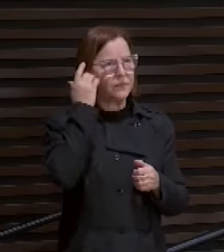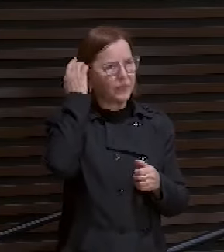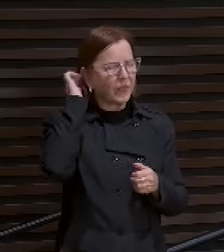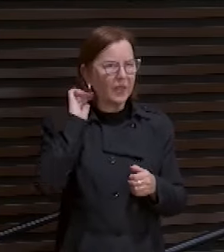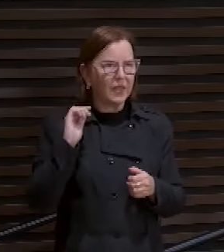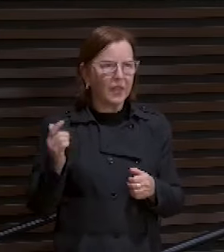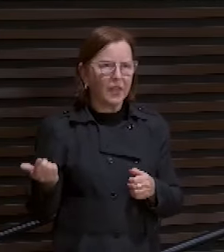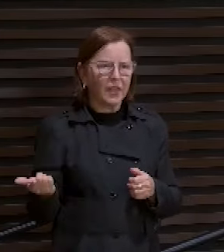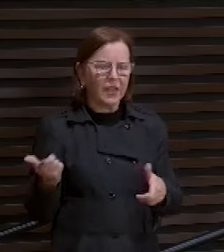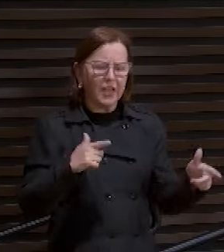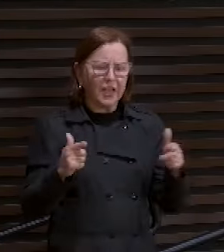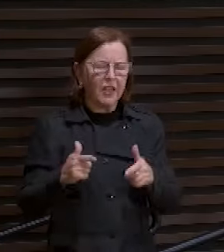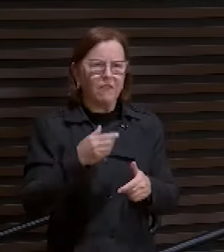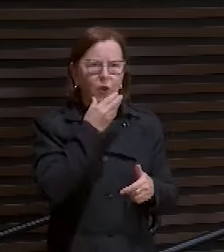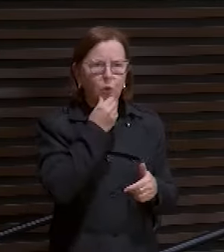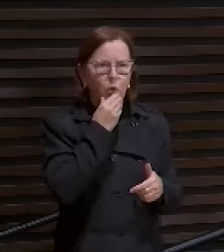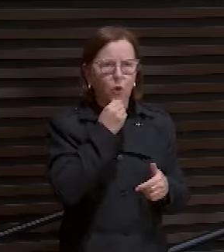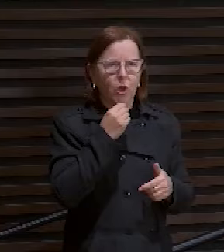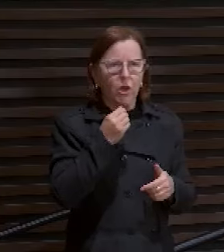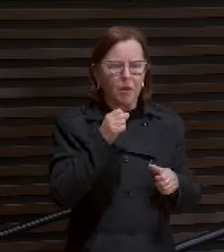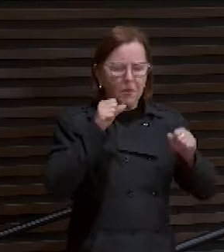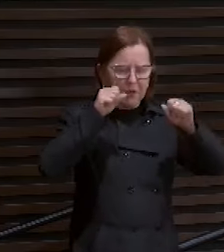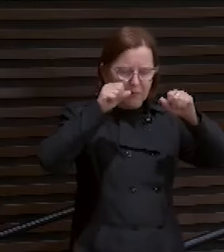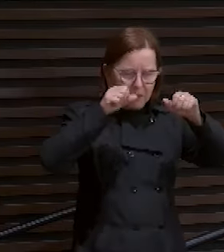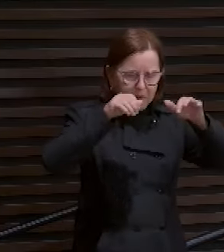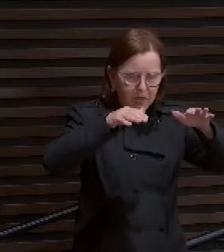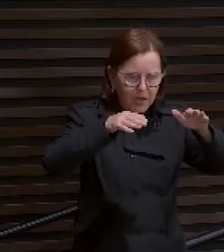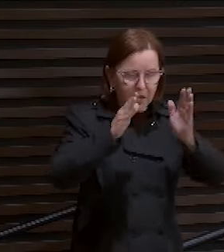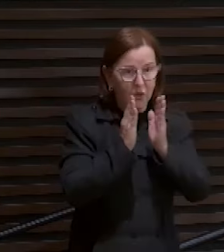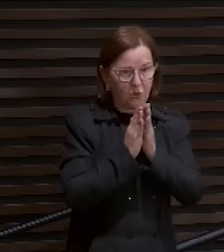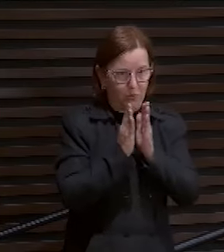vieram um bando de homens. Colocaram a mão sobre mim aqui. Orando.